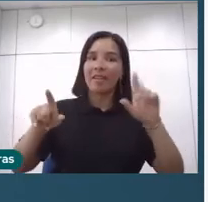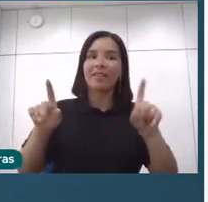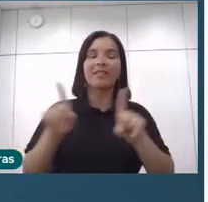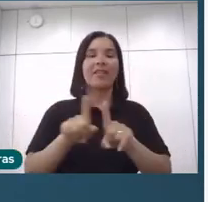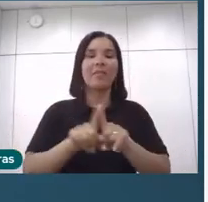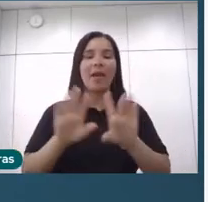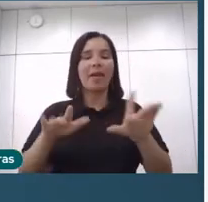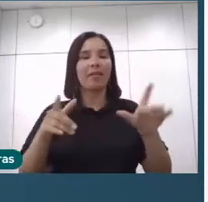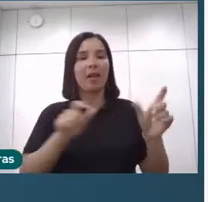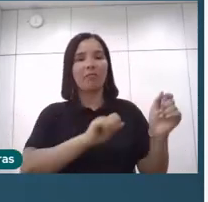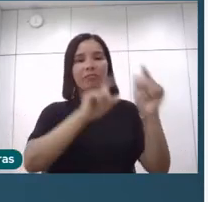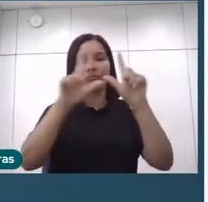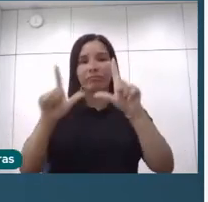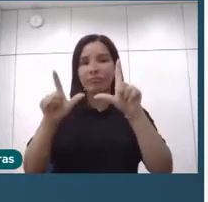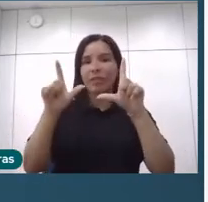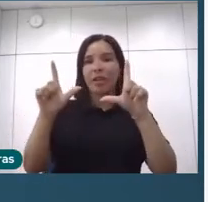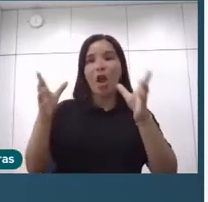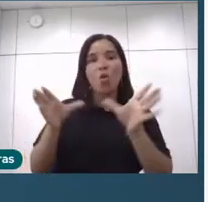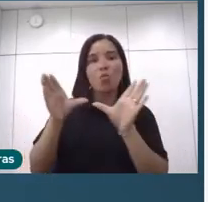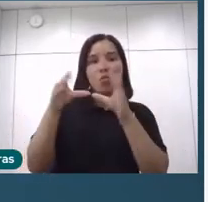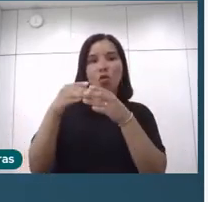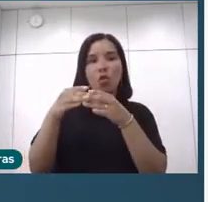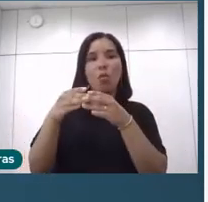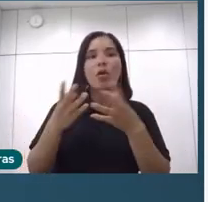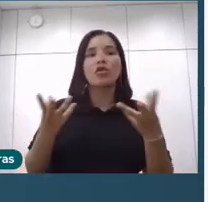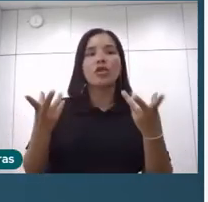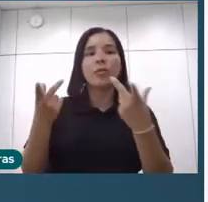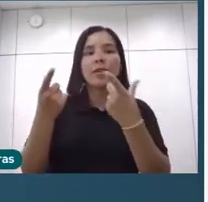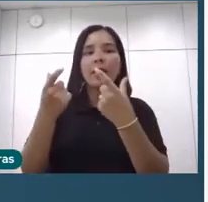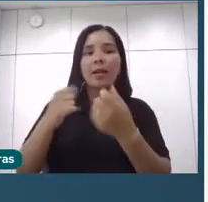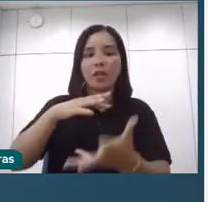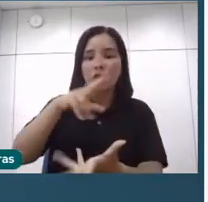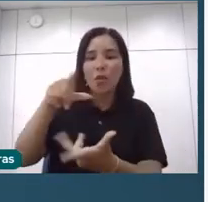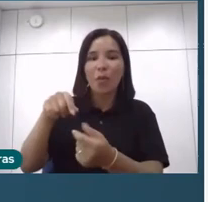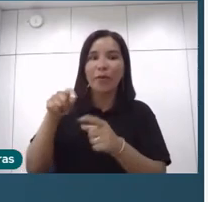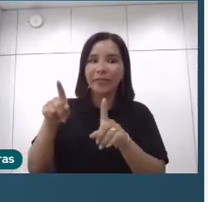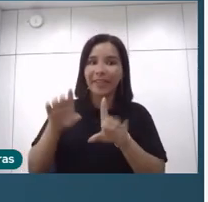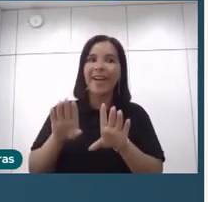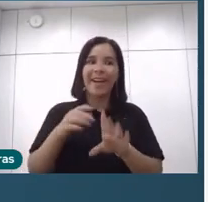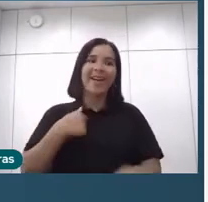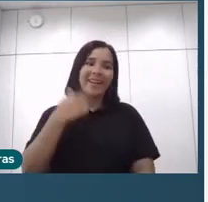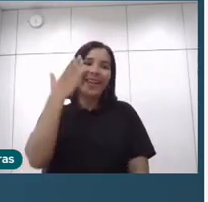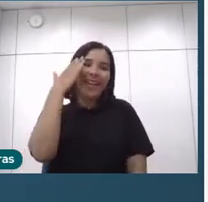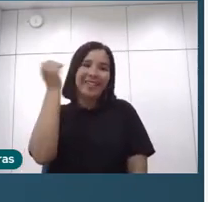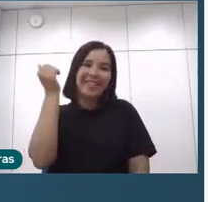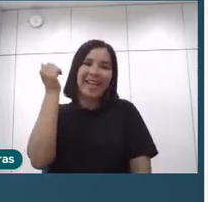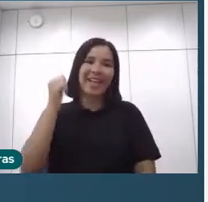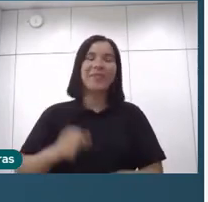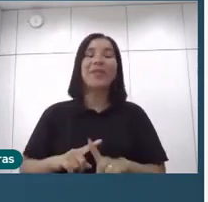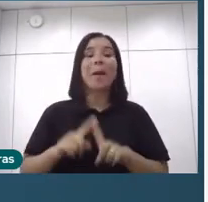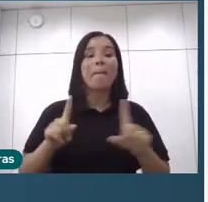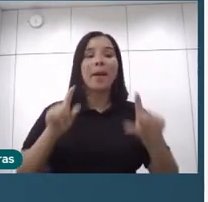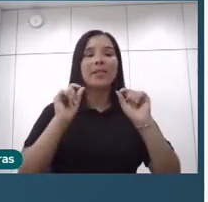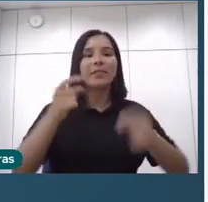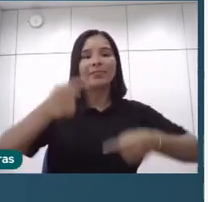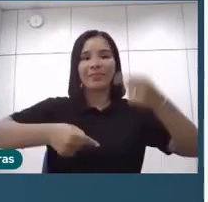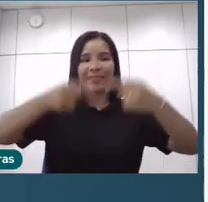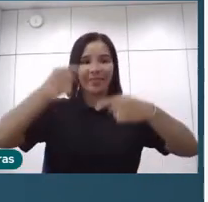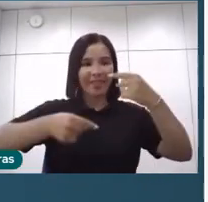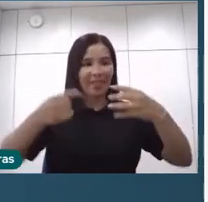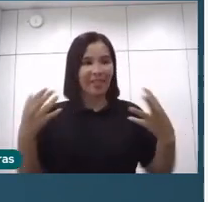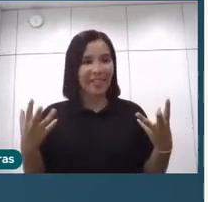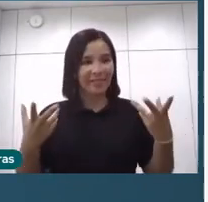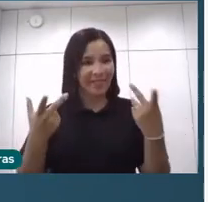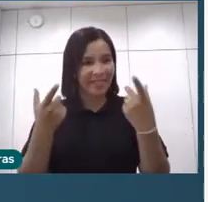a gente está apresentando para um grupo de especialistas, e também para o mundo inteiro, até onde eu sei, mas principalmente aqui para um debate com especialistas,